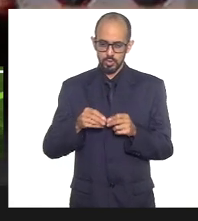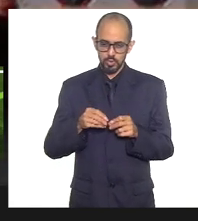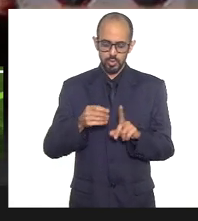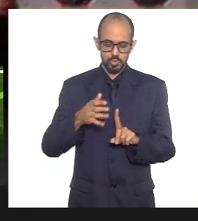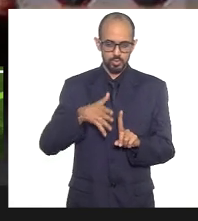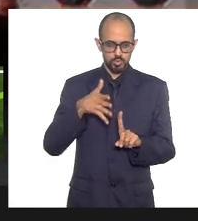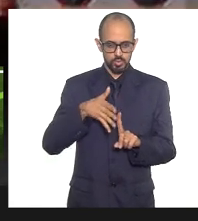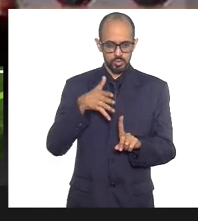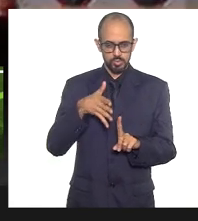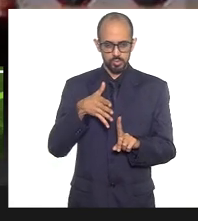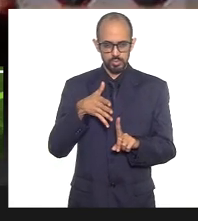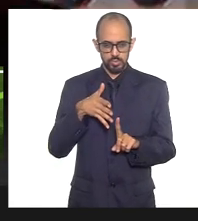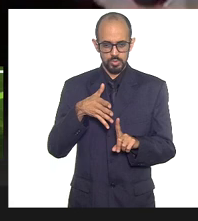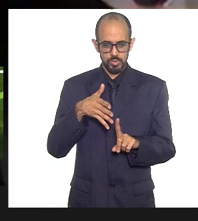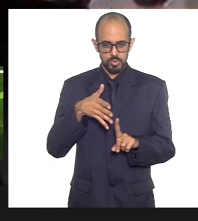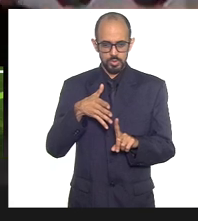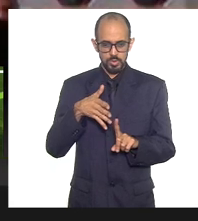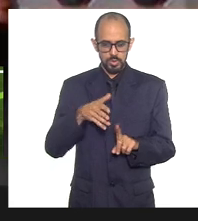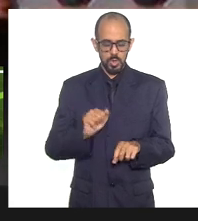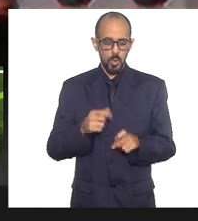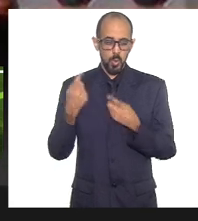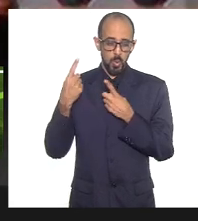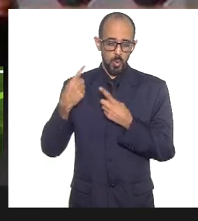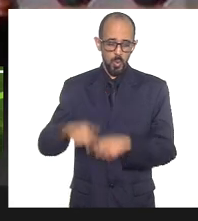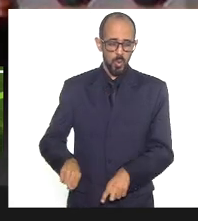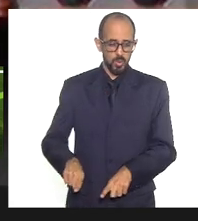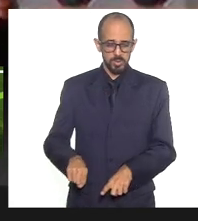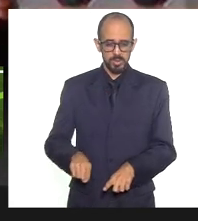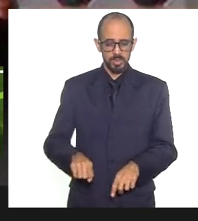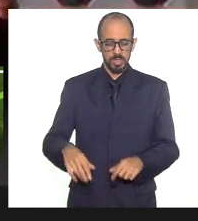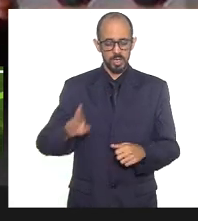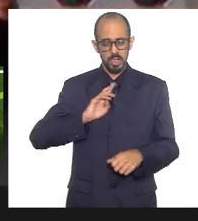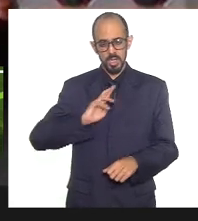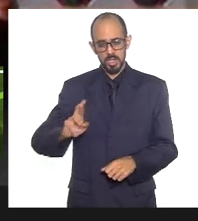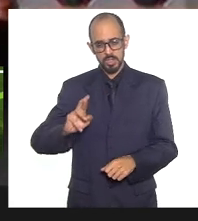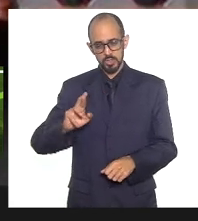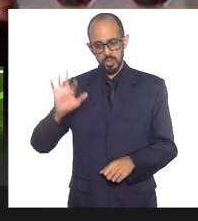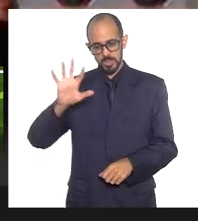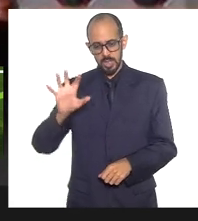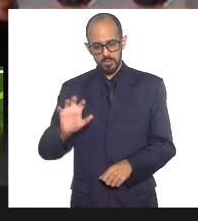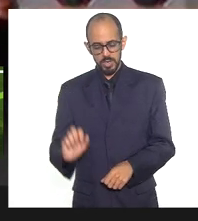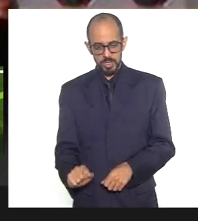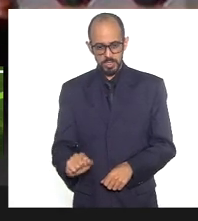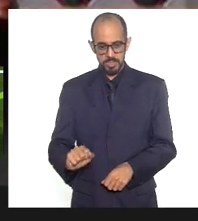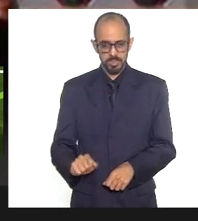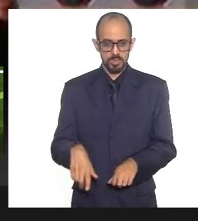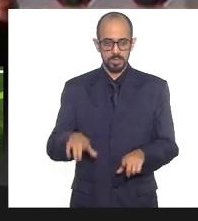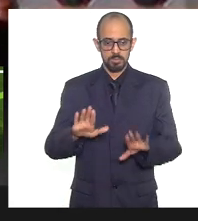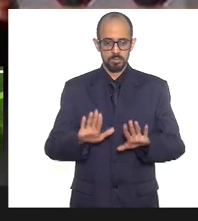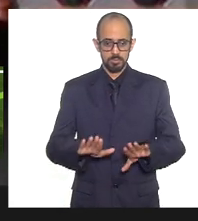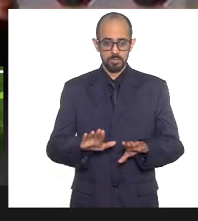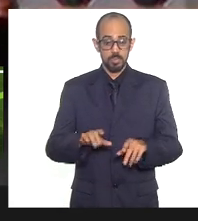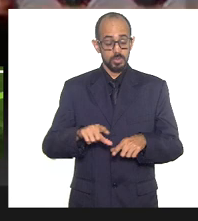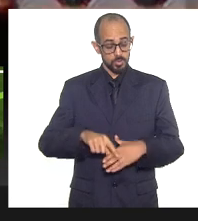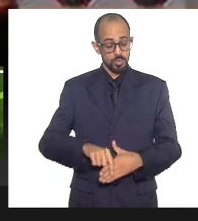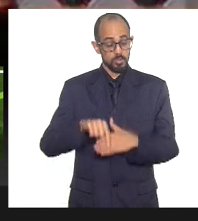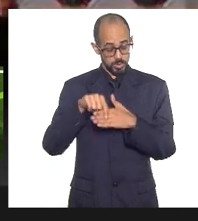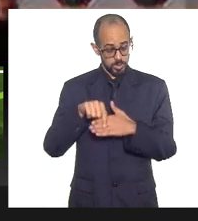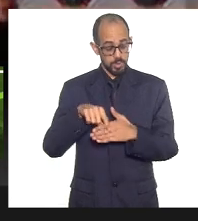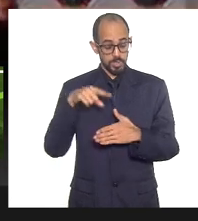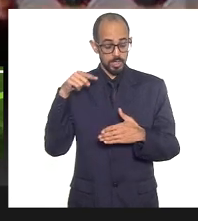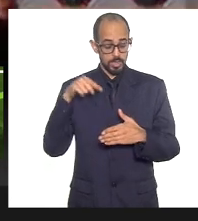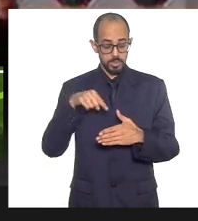desferidos contra religiões de matriz africana e das suas lideranças